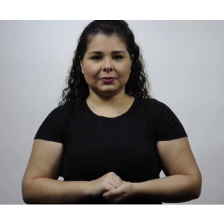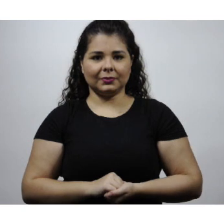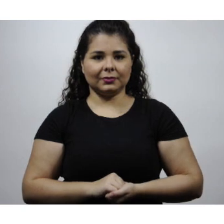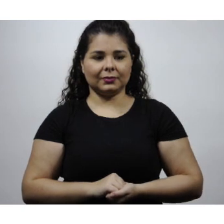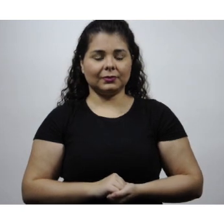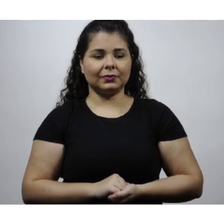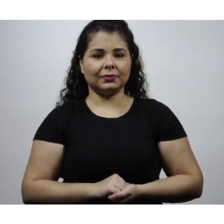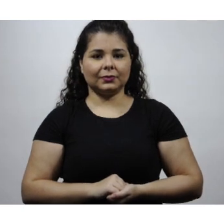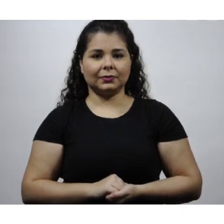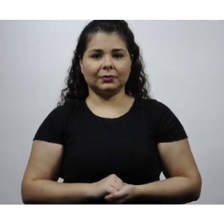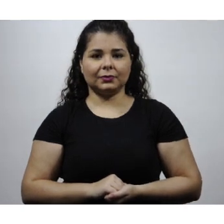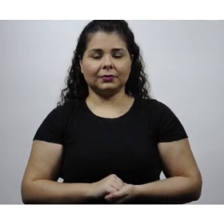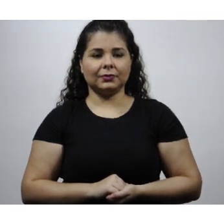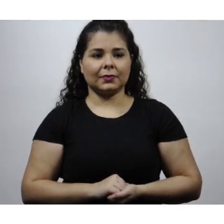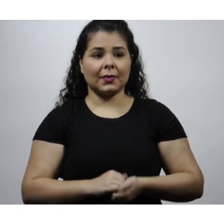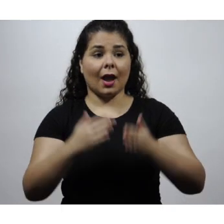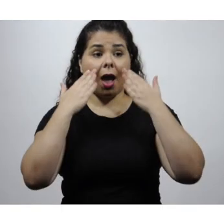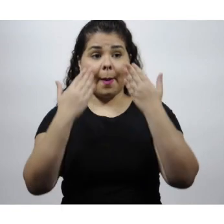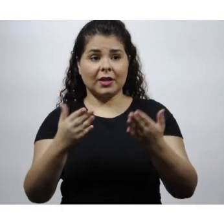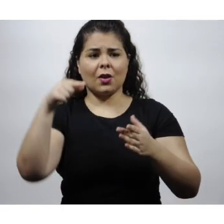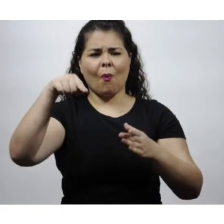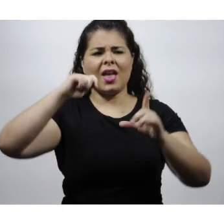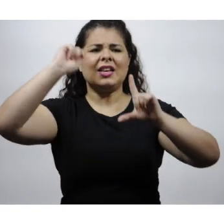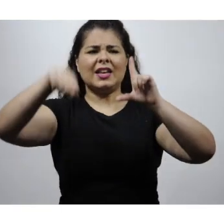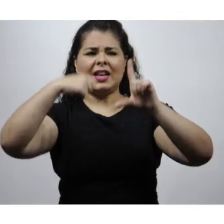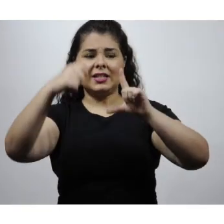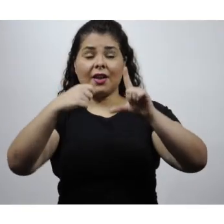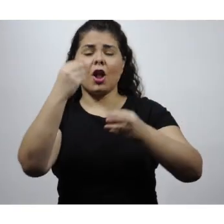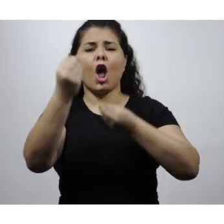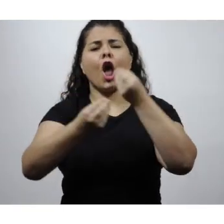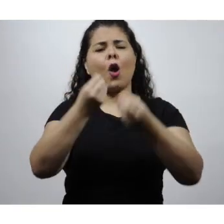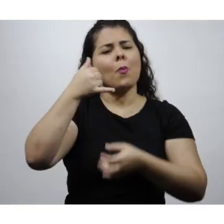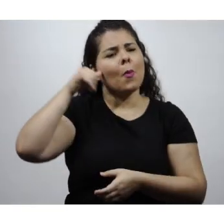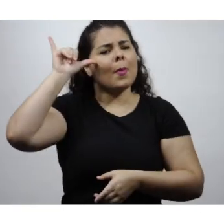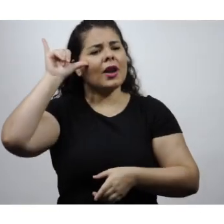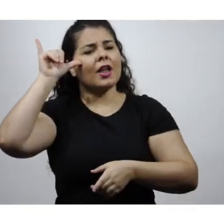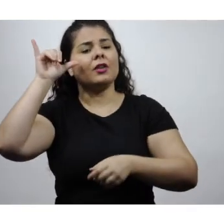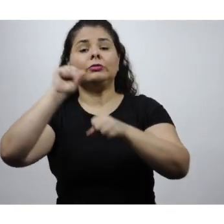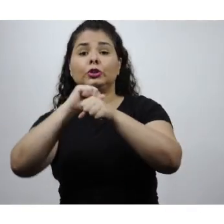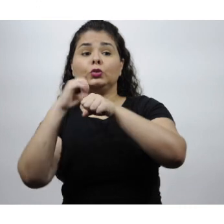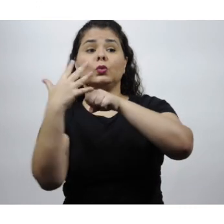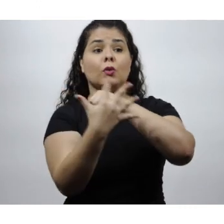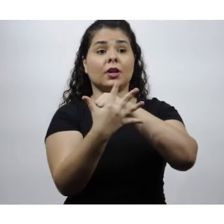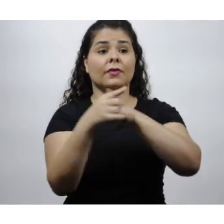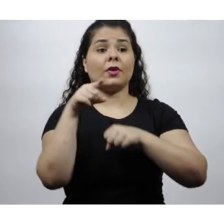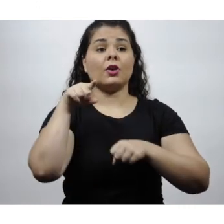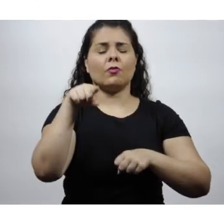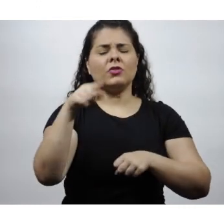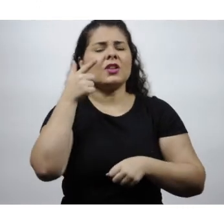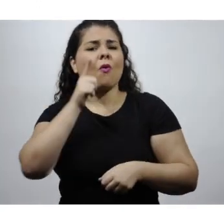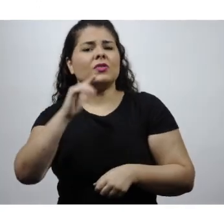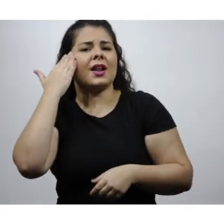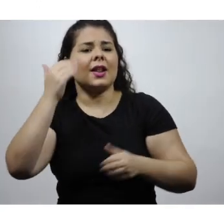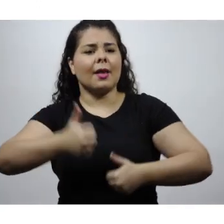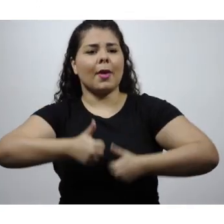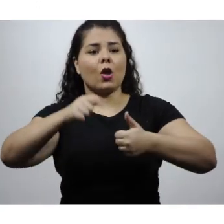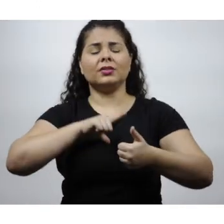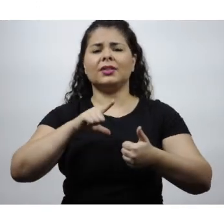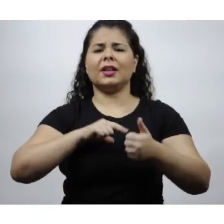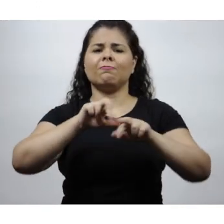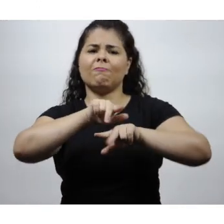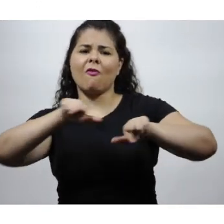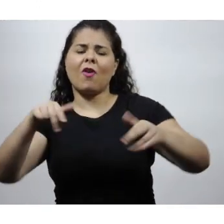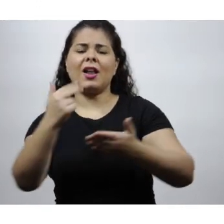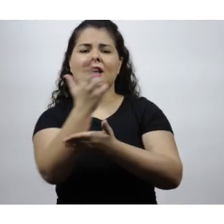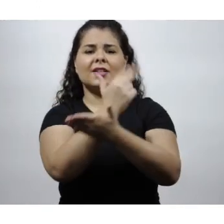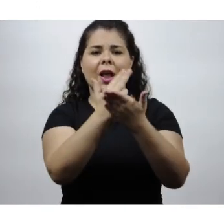referentes ao que está descrito no texto. Apresentação. Este vídeo é sobre como prevenir o coronavírus. Para que você entenda melhor, usamos muitas imagens,